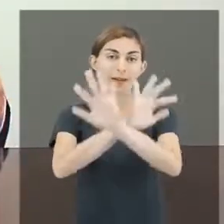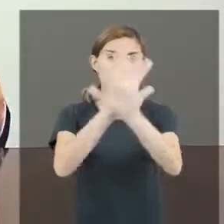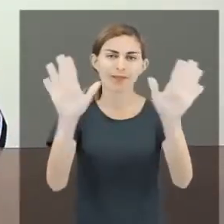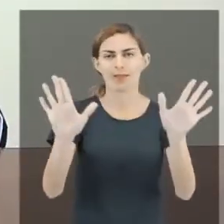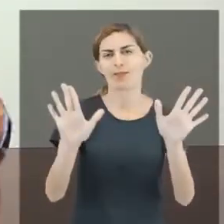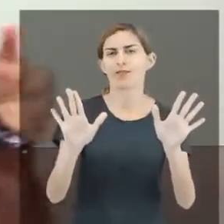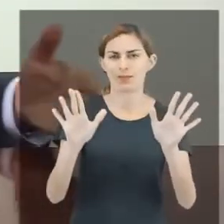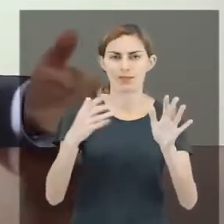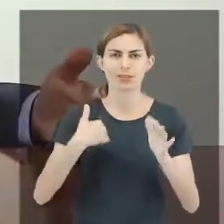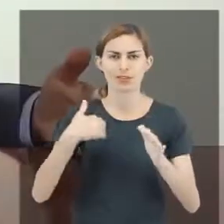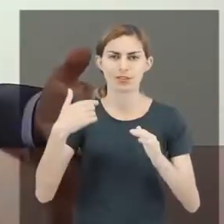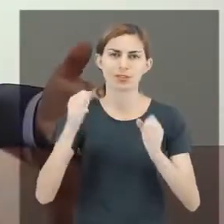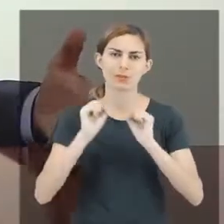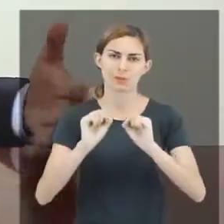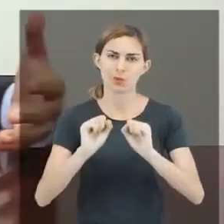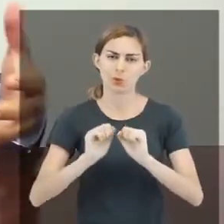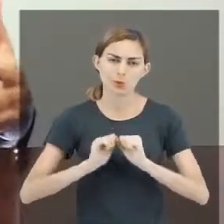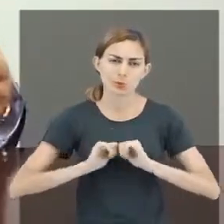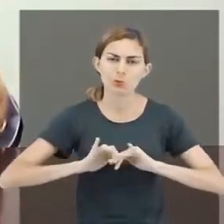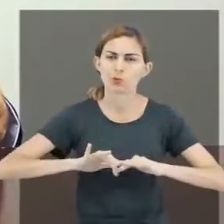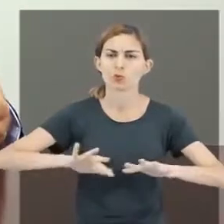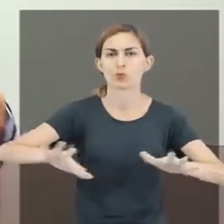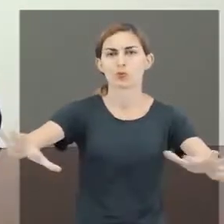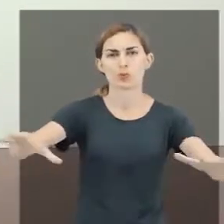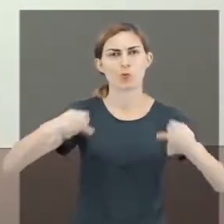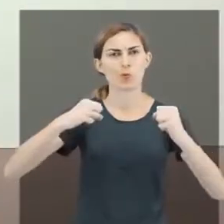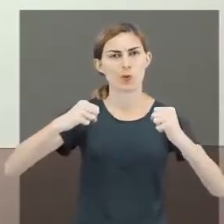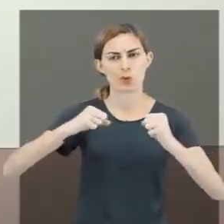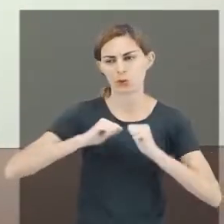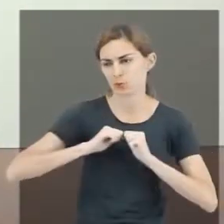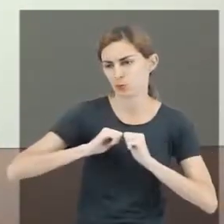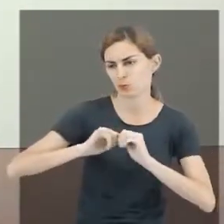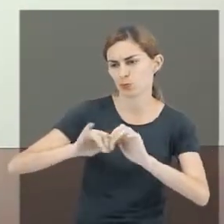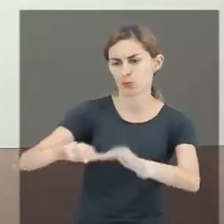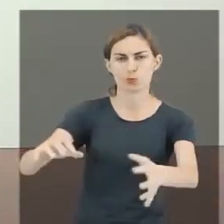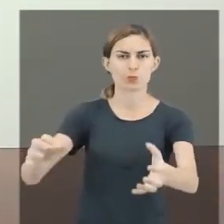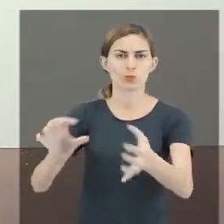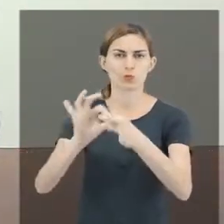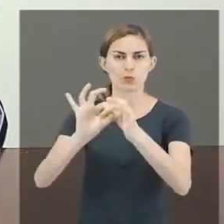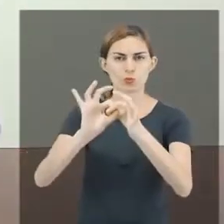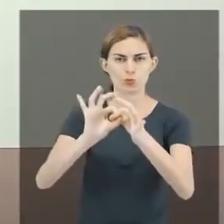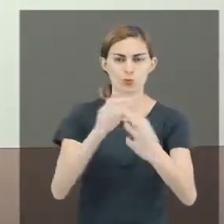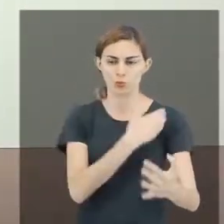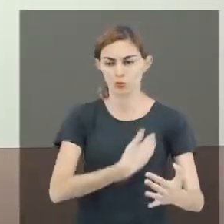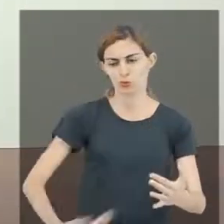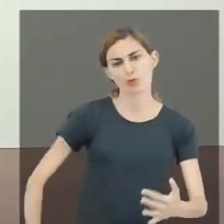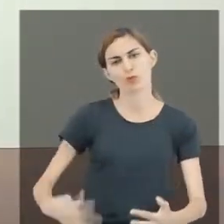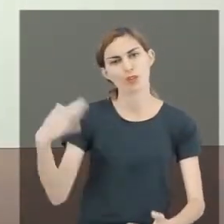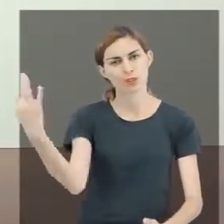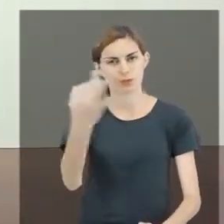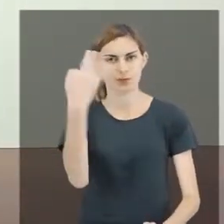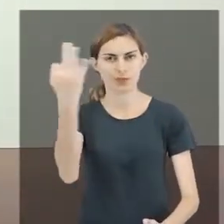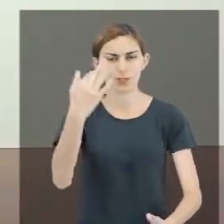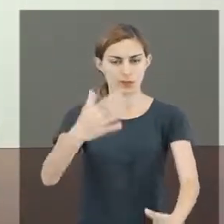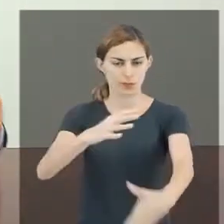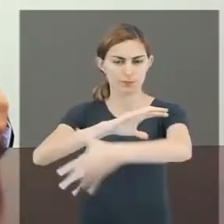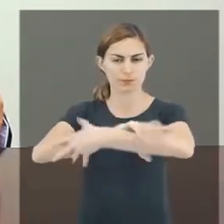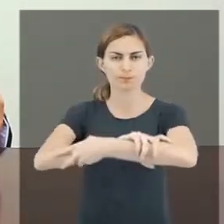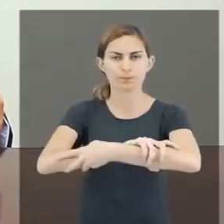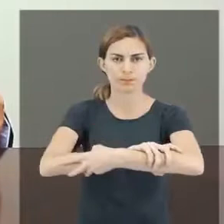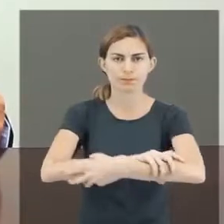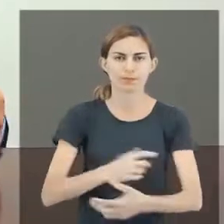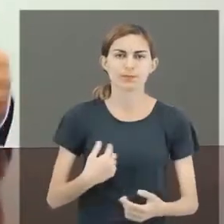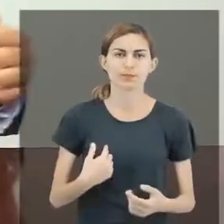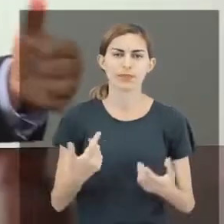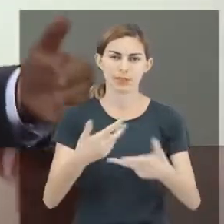gente quando a gente pode expandir e quando fortalece, junto com o governo federal, essa parceria. Porque é importante